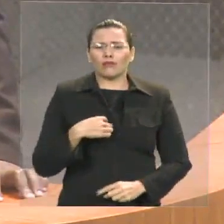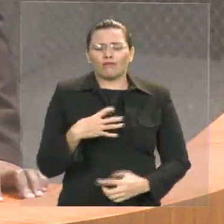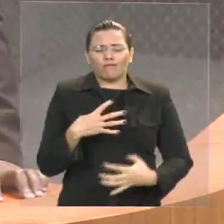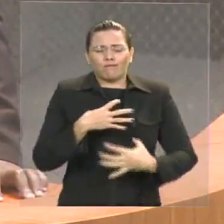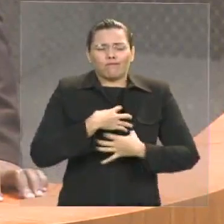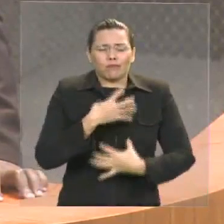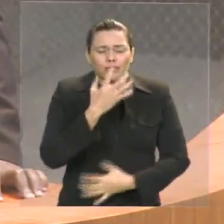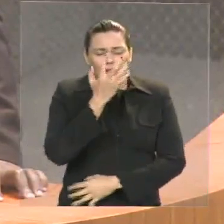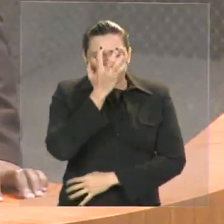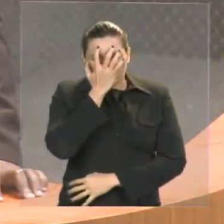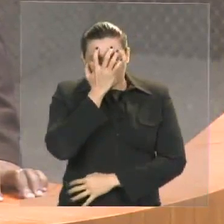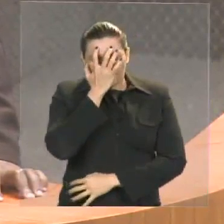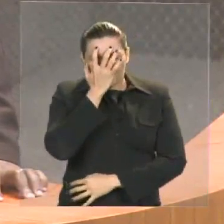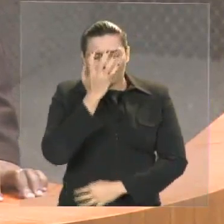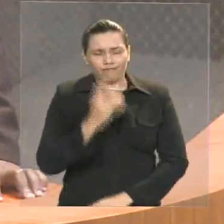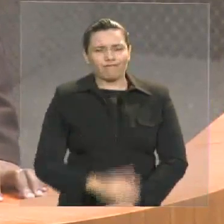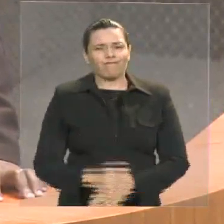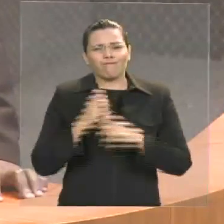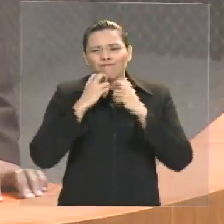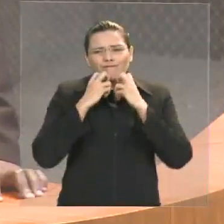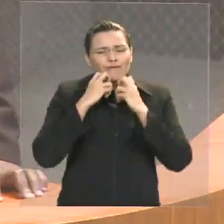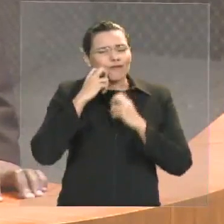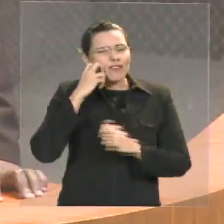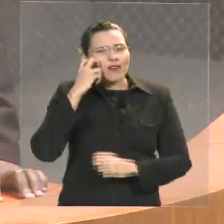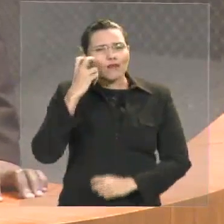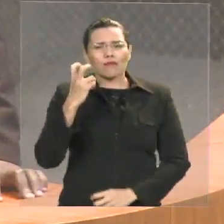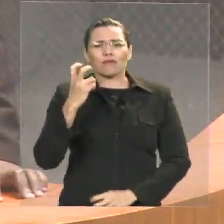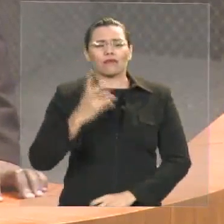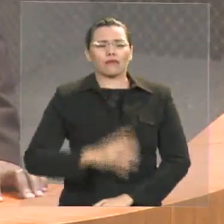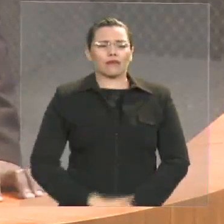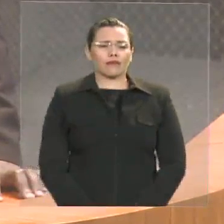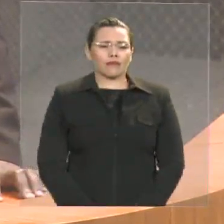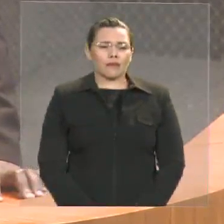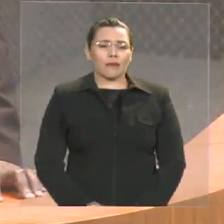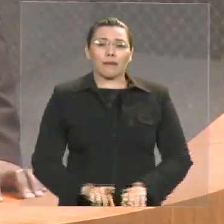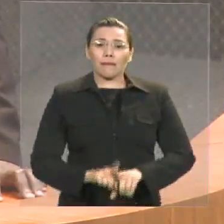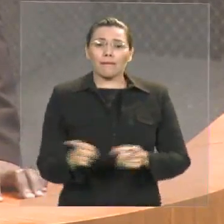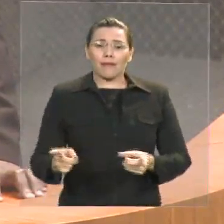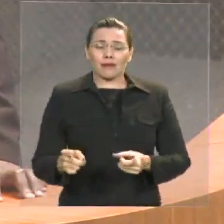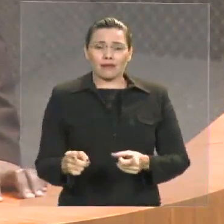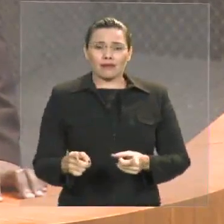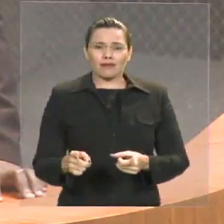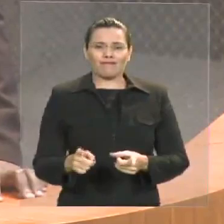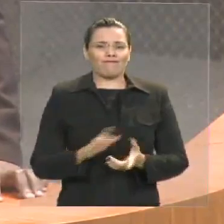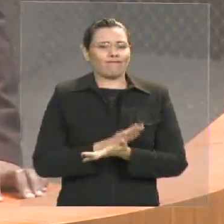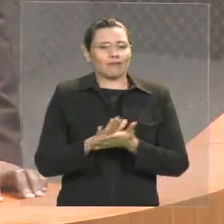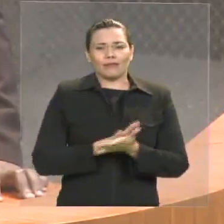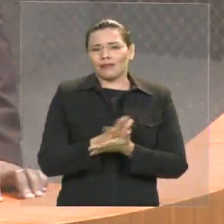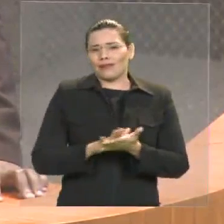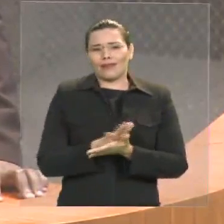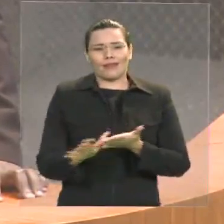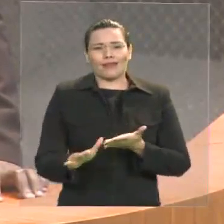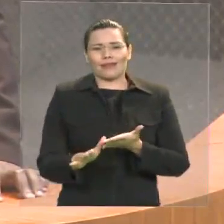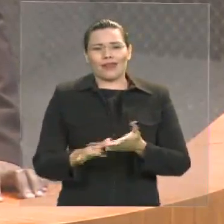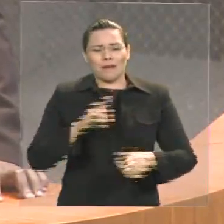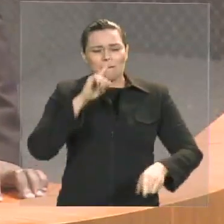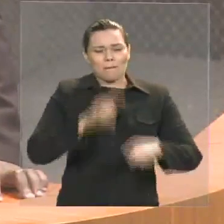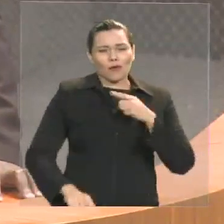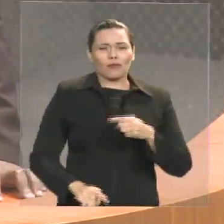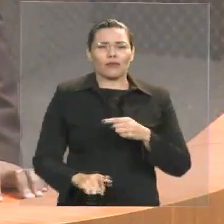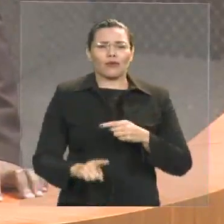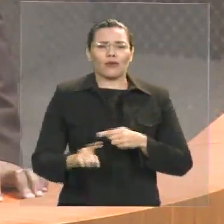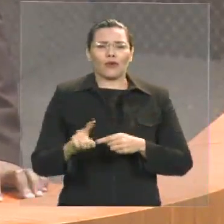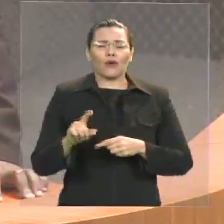porém, nada pôde impedir que ela fizesse ali